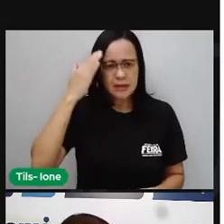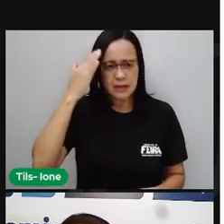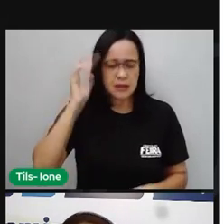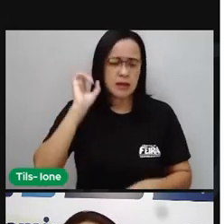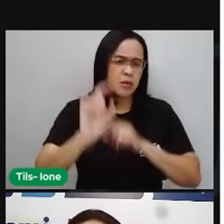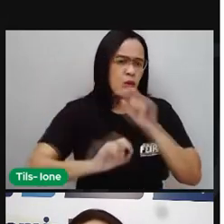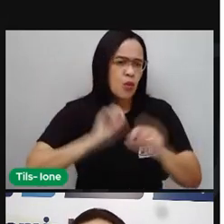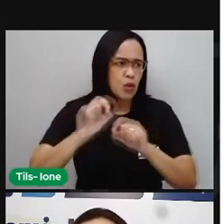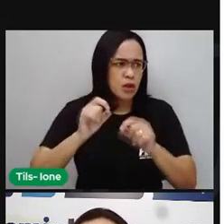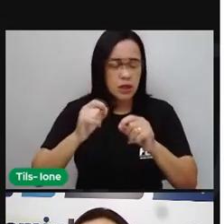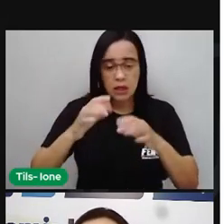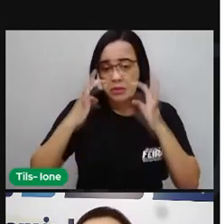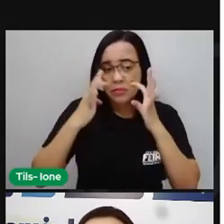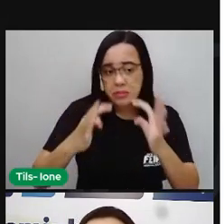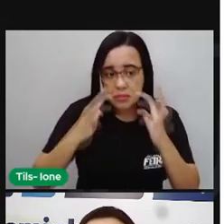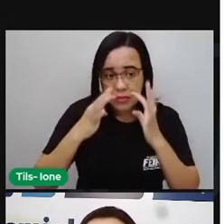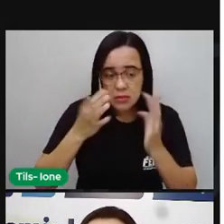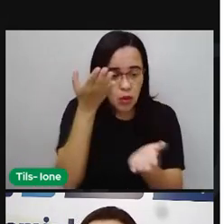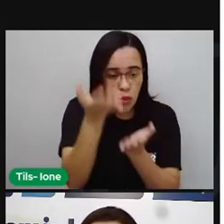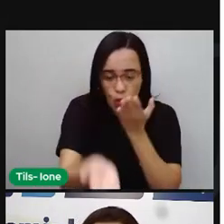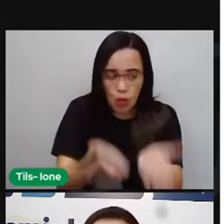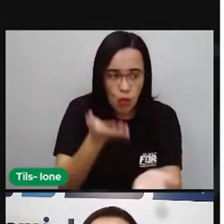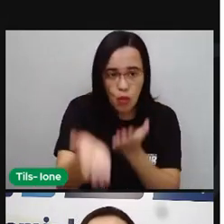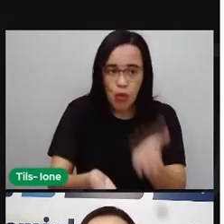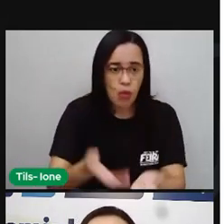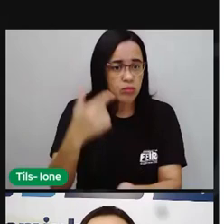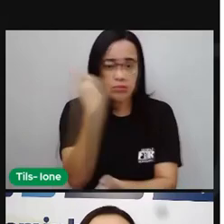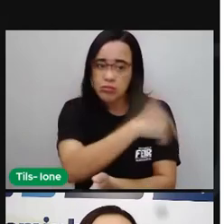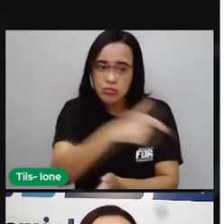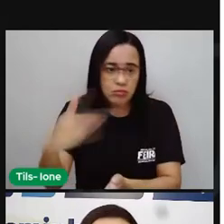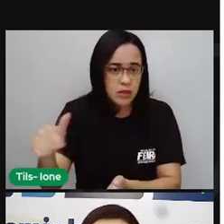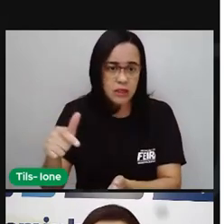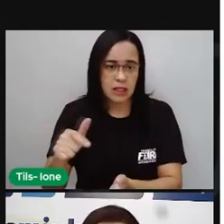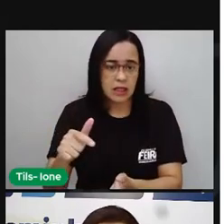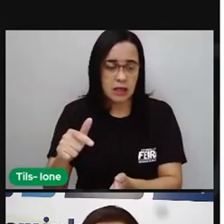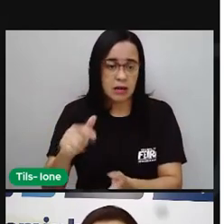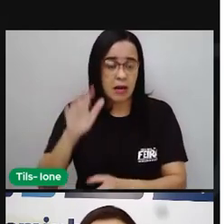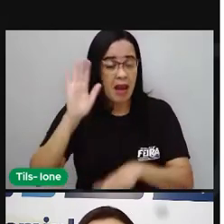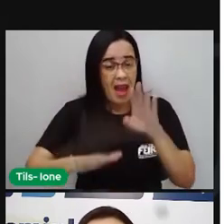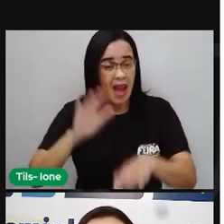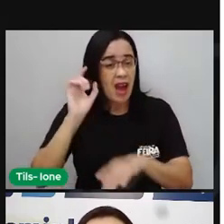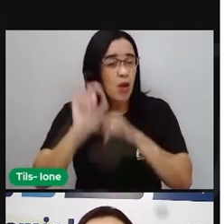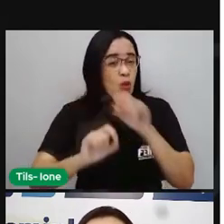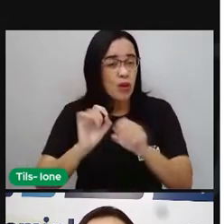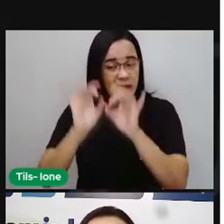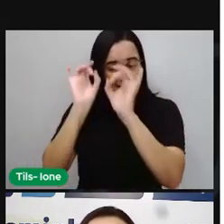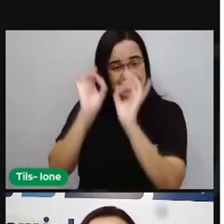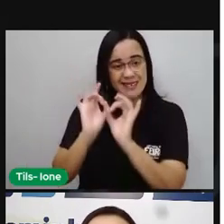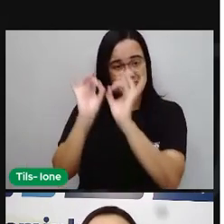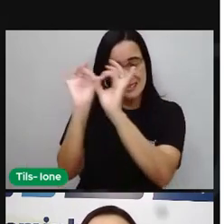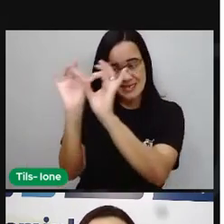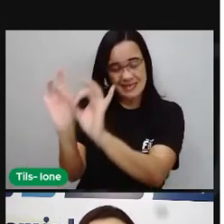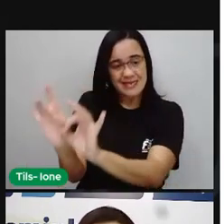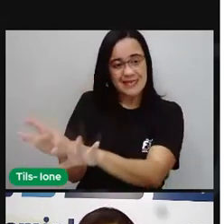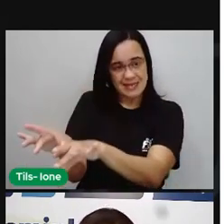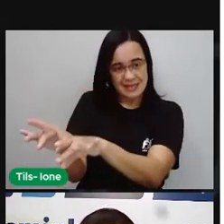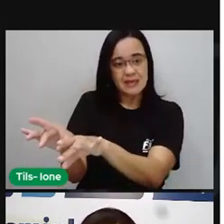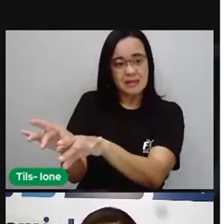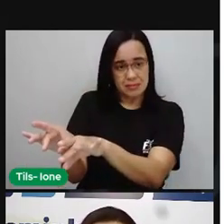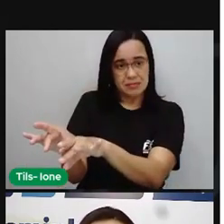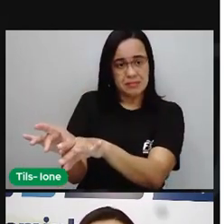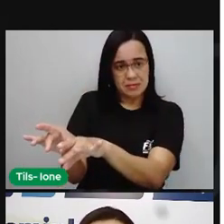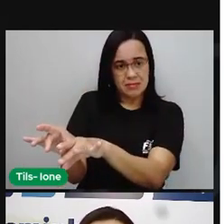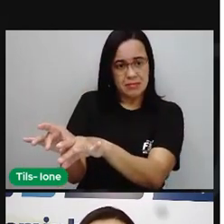cuidado, né? Com os idosos, é uma realidade em muitos lugares, né? É uma realidade no nosso